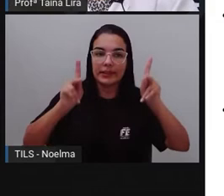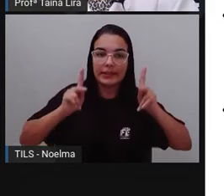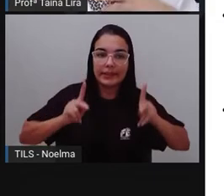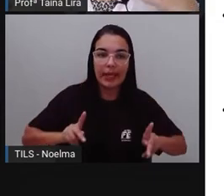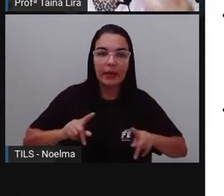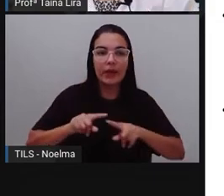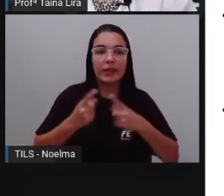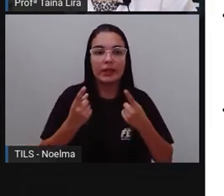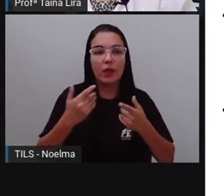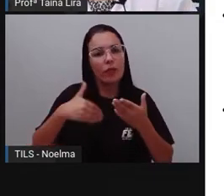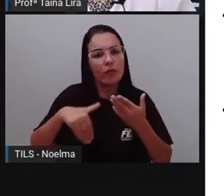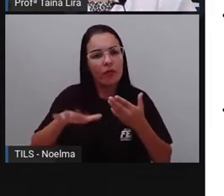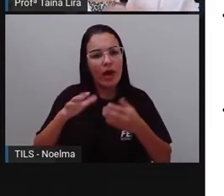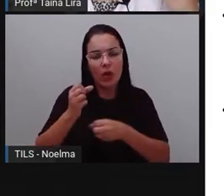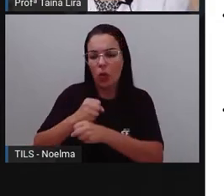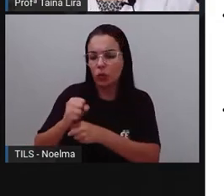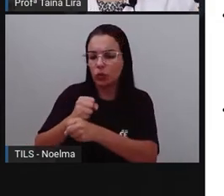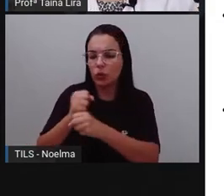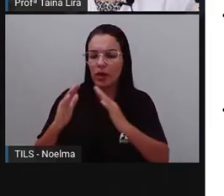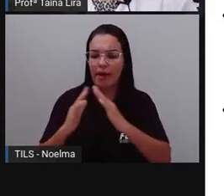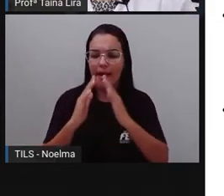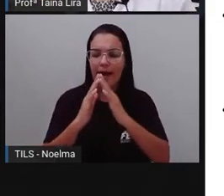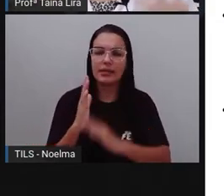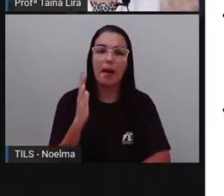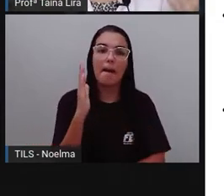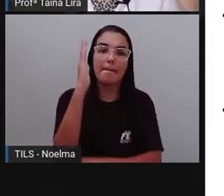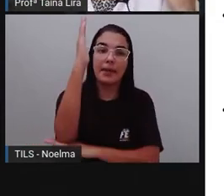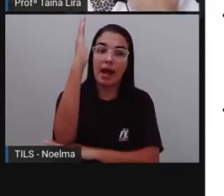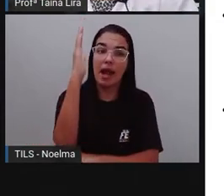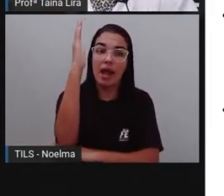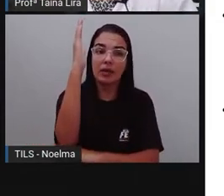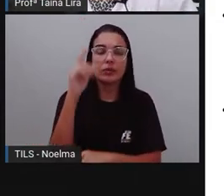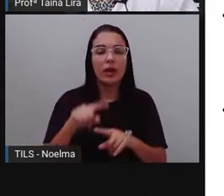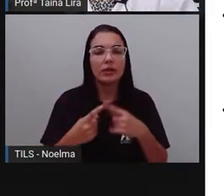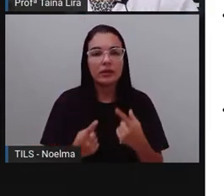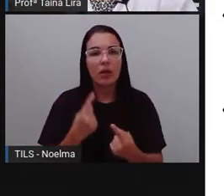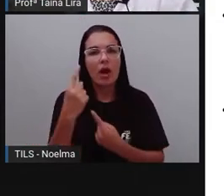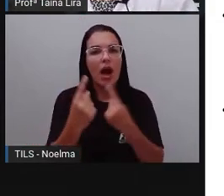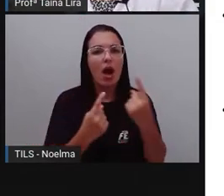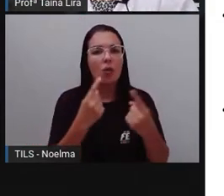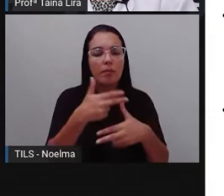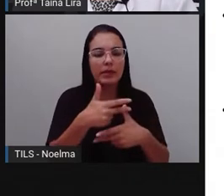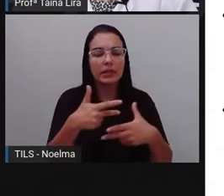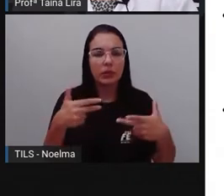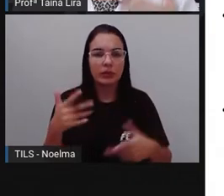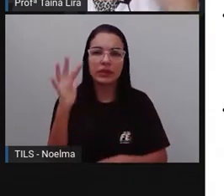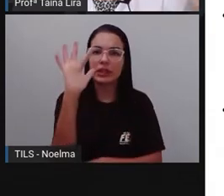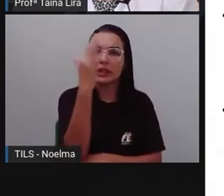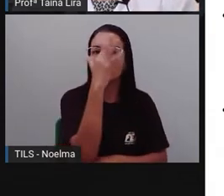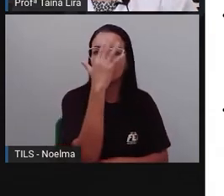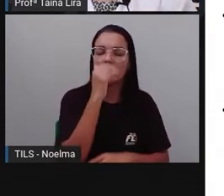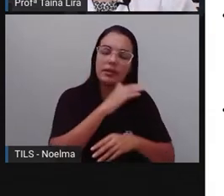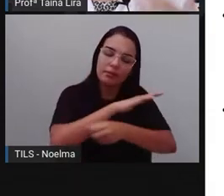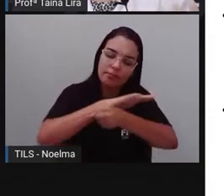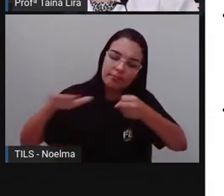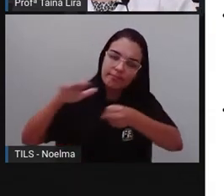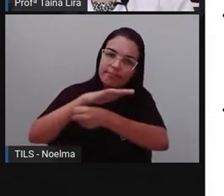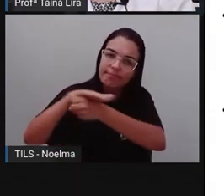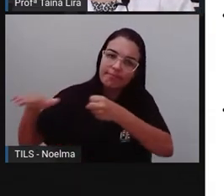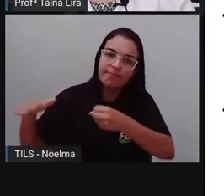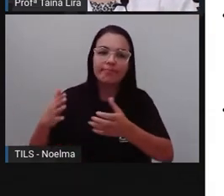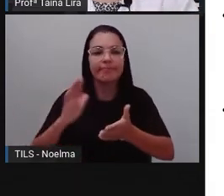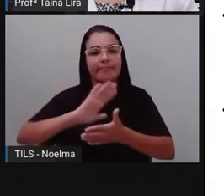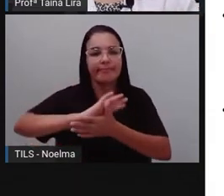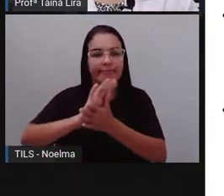vão sendo construídos casas, prédios, e aí alguns elementos ali da natureza vão sendo